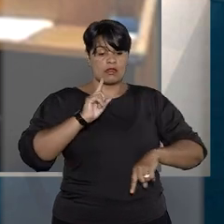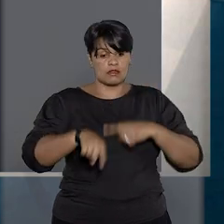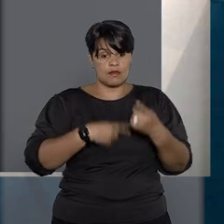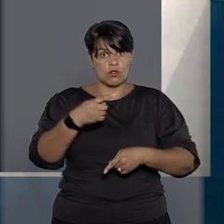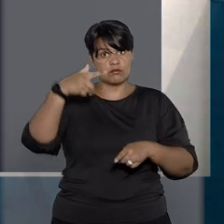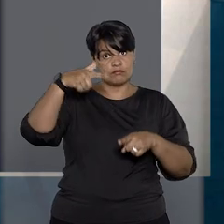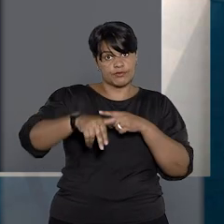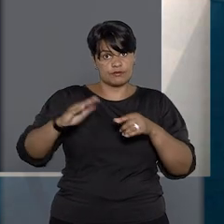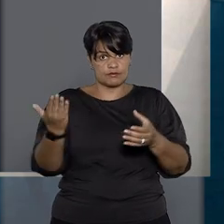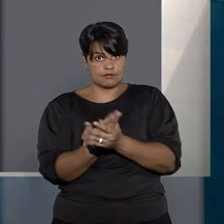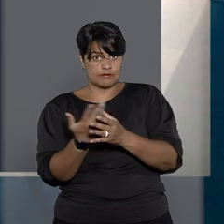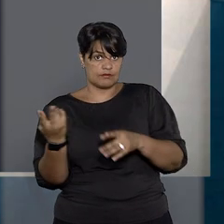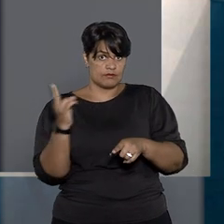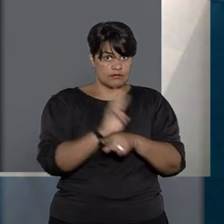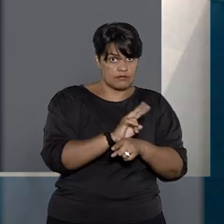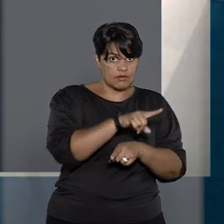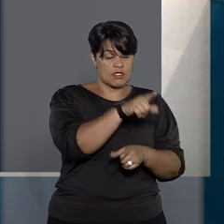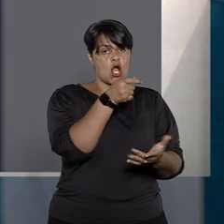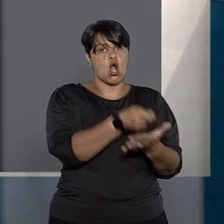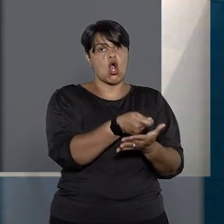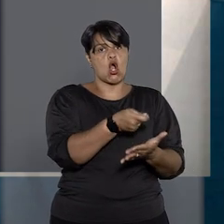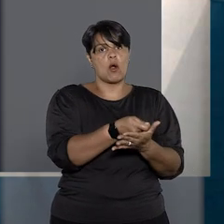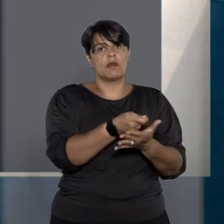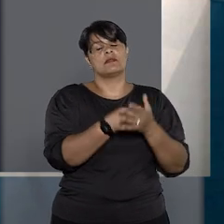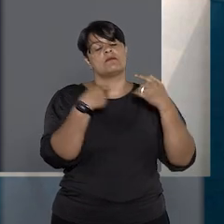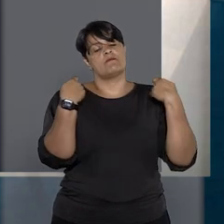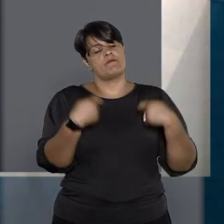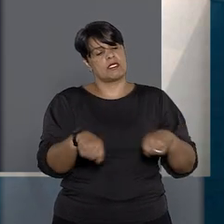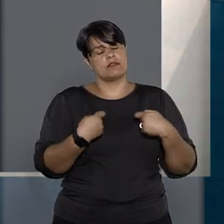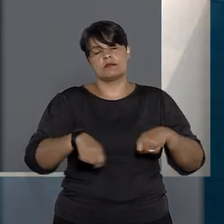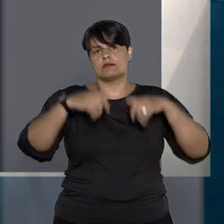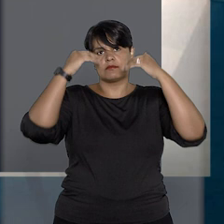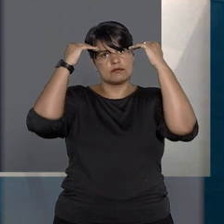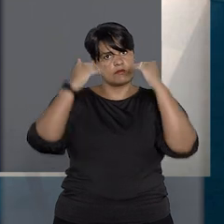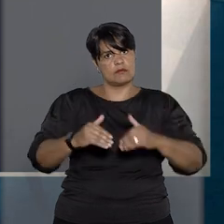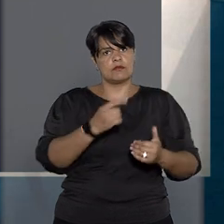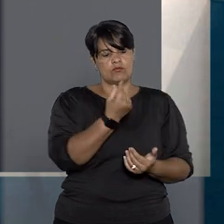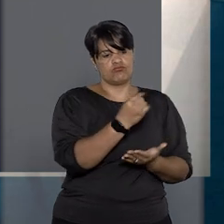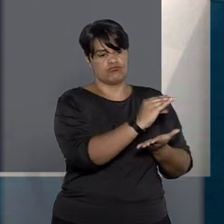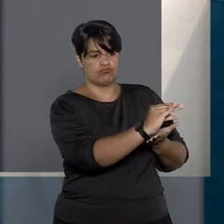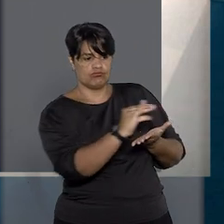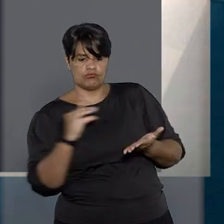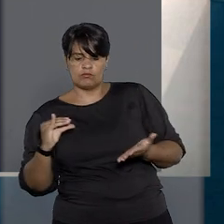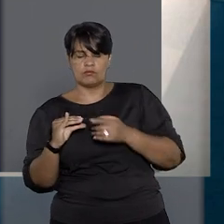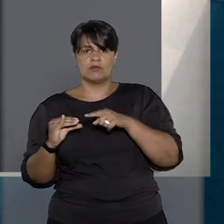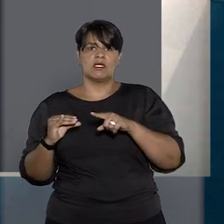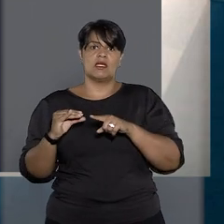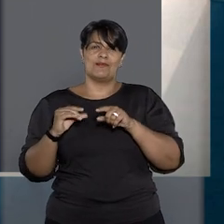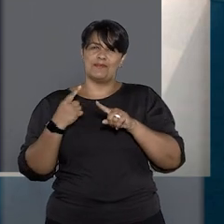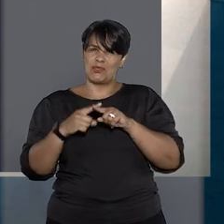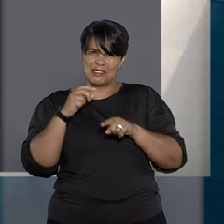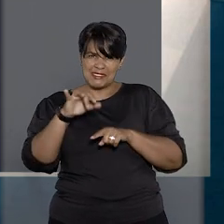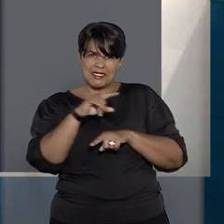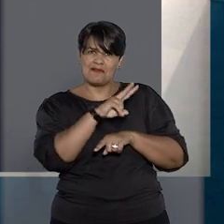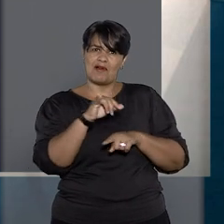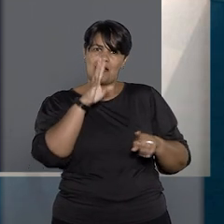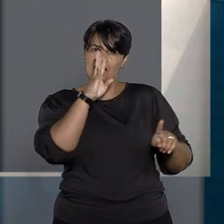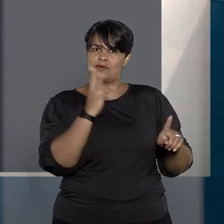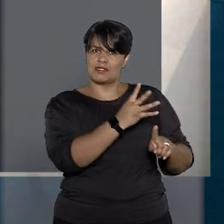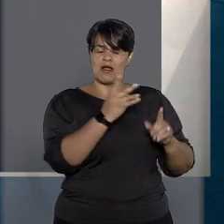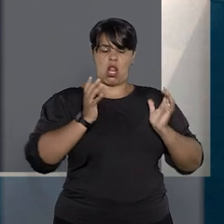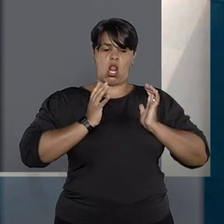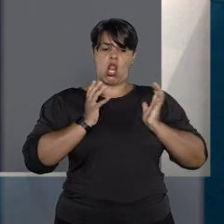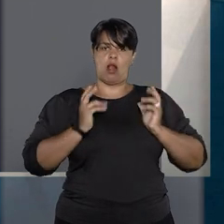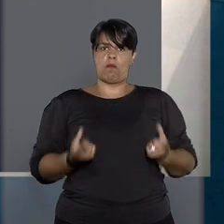liminar, as obrigações decorrentes da pólice devem ser cumpridas sob pena de enriquecimento sem causa da companhia.